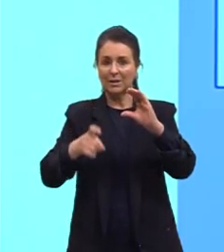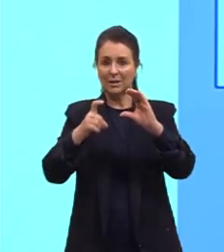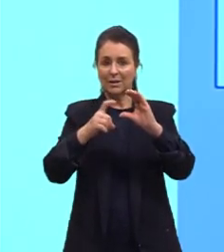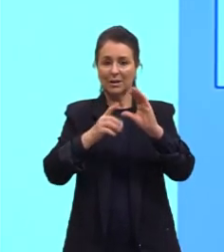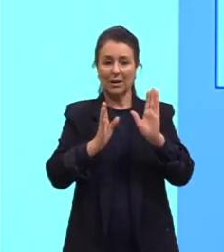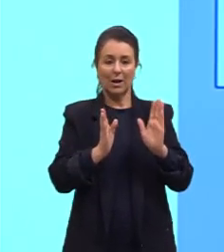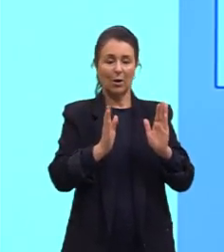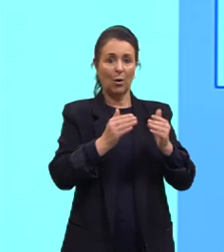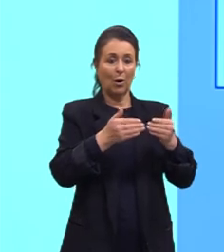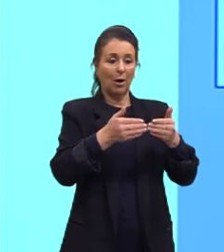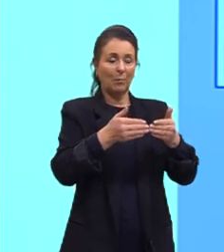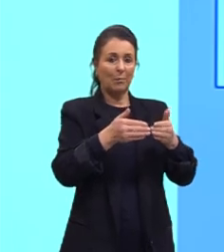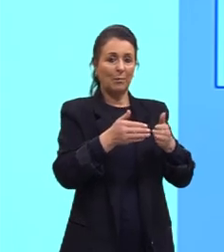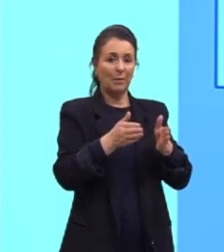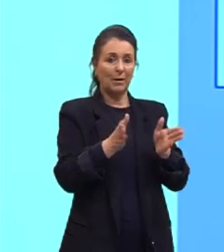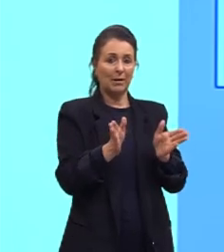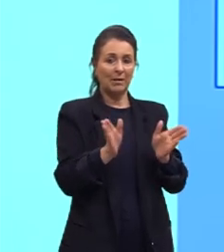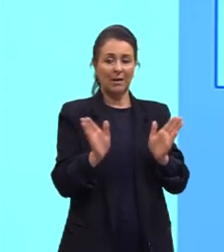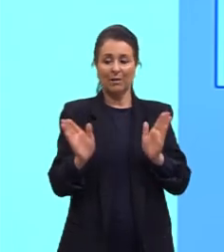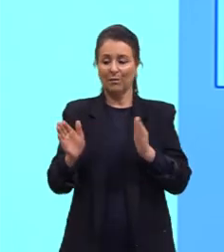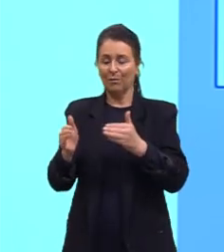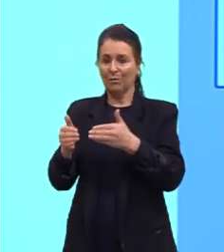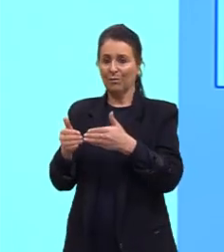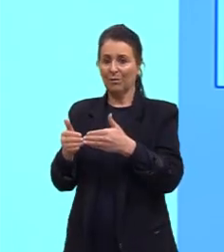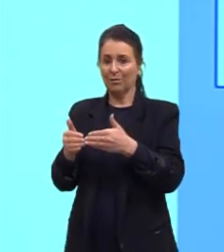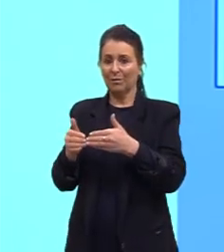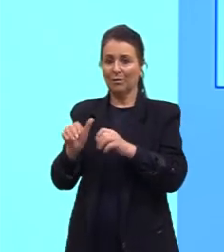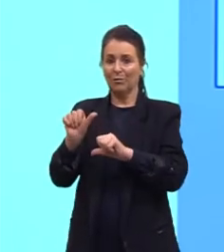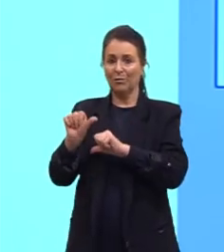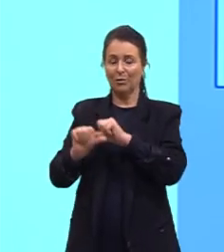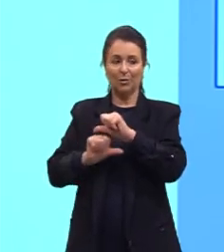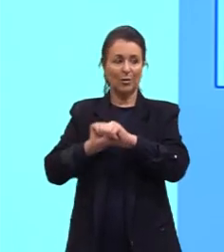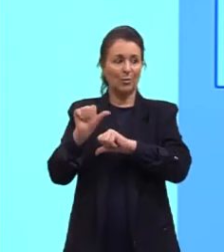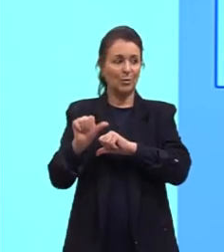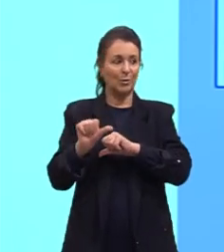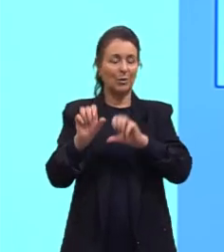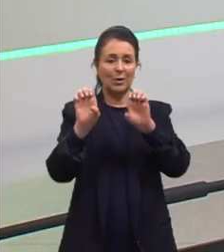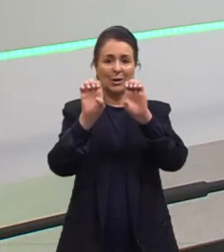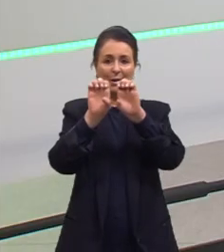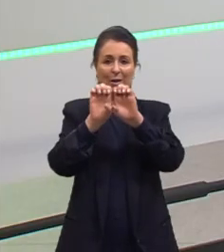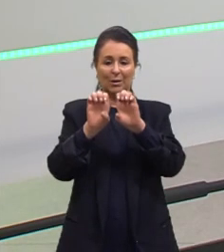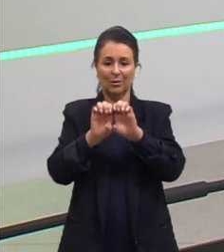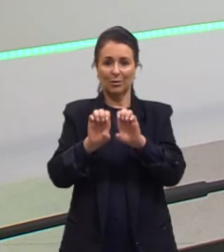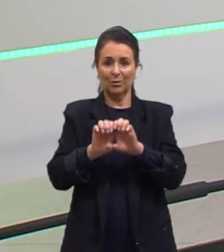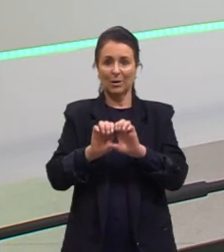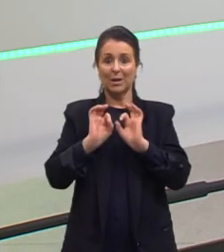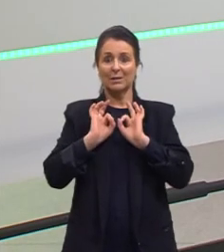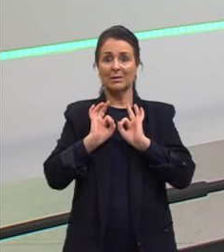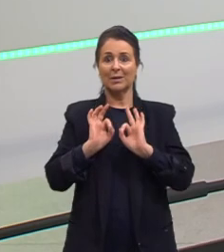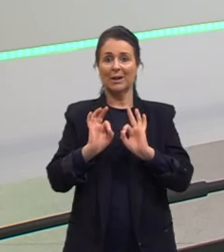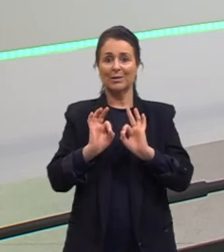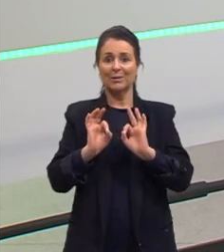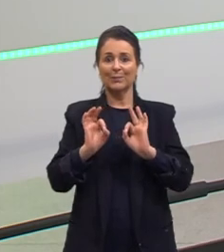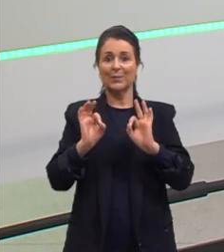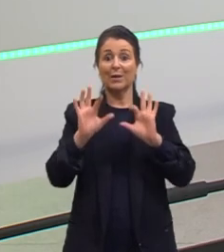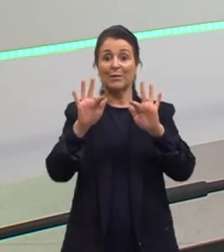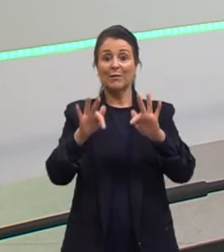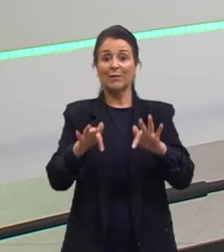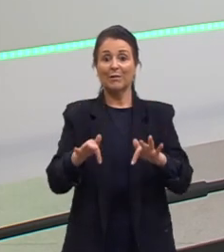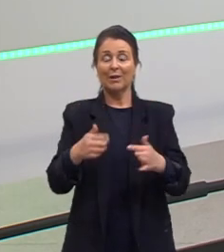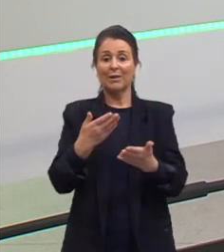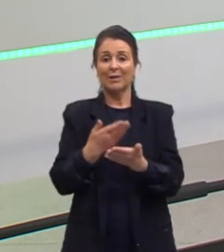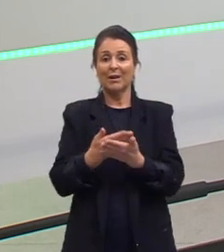uma cadeia fechada, mista, né? Então, mudou ali essa estrutura. Certo? Por hoje era isso.